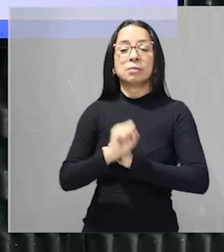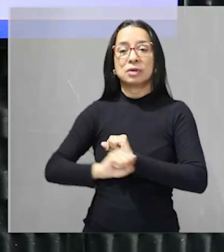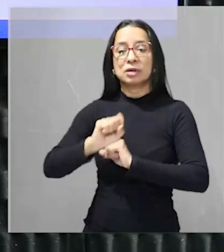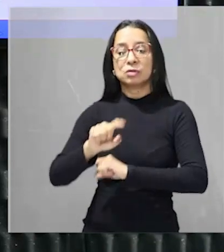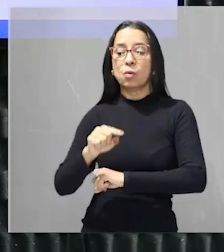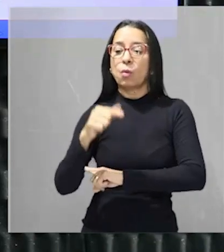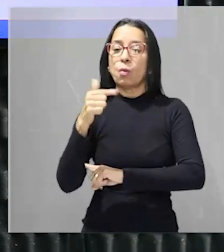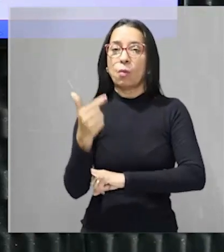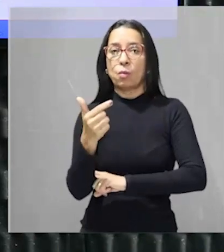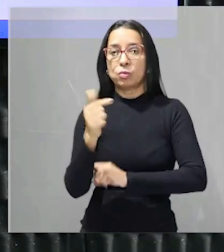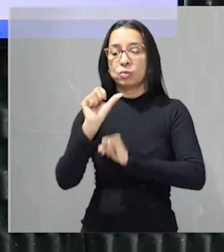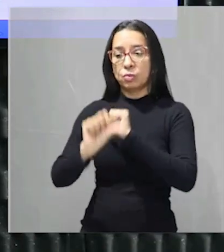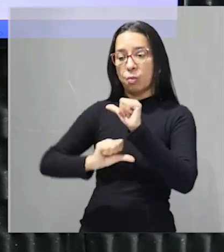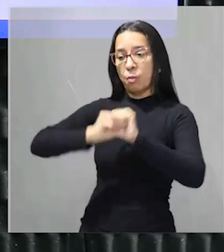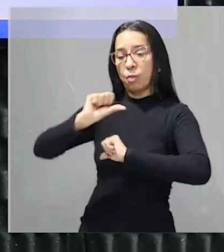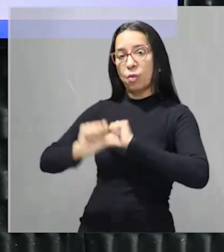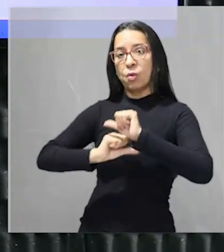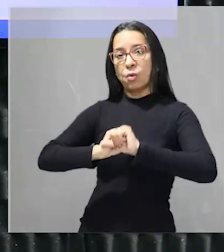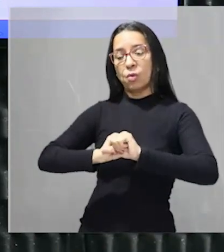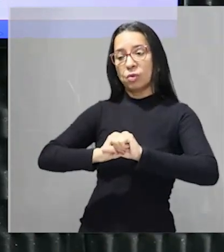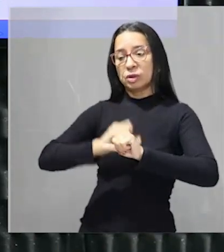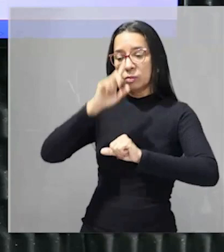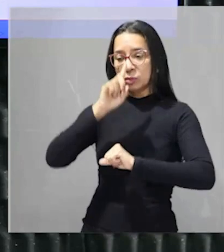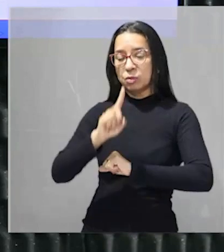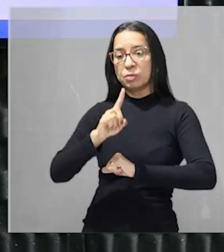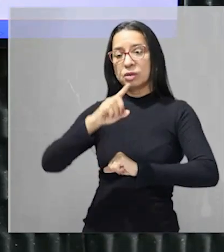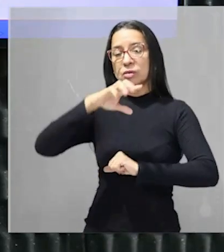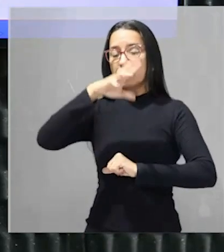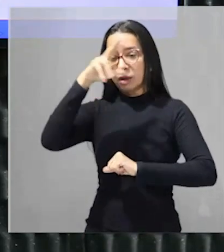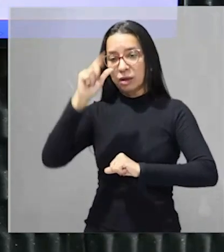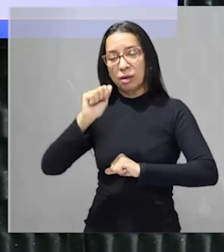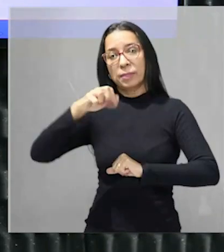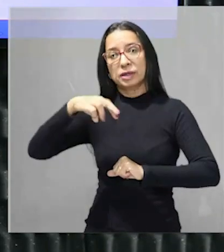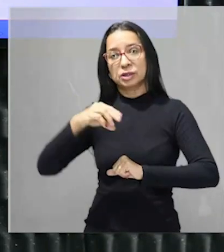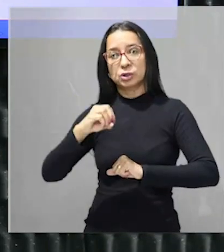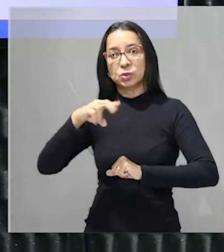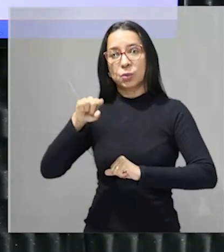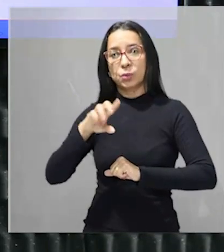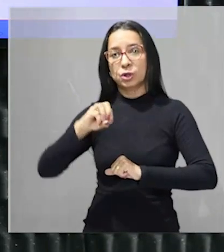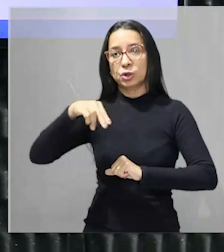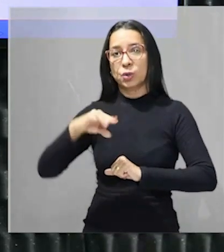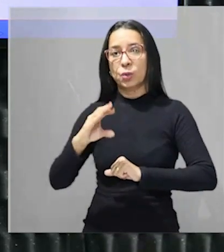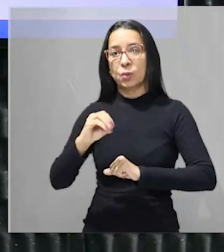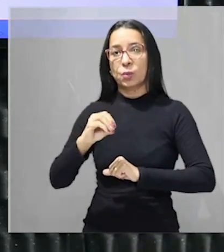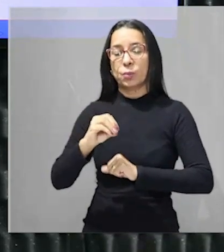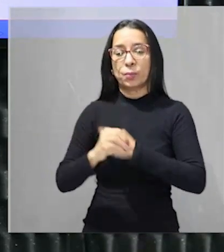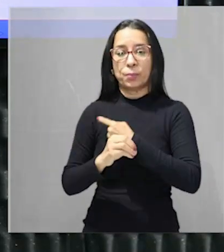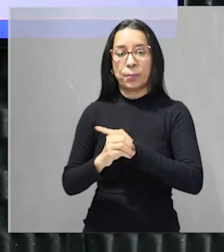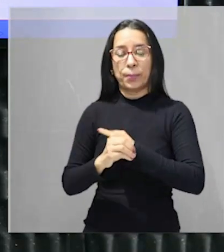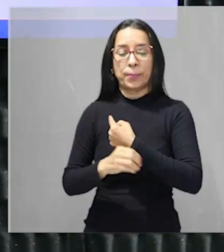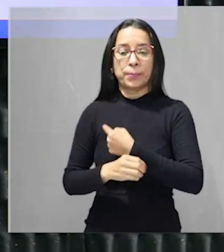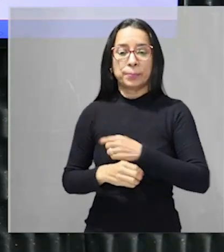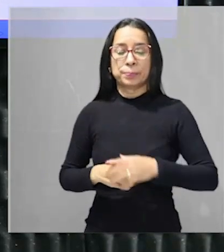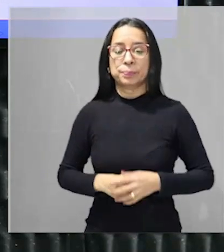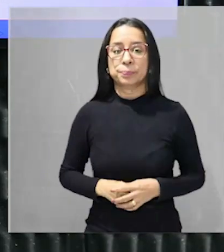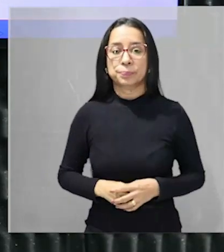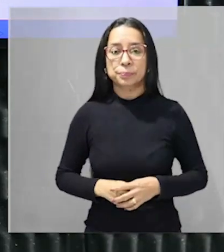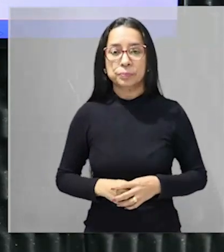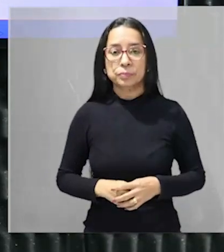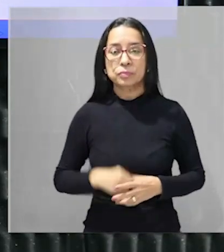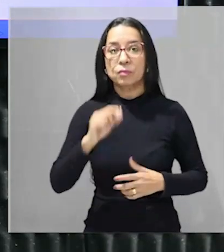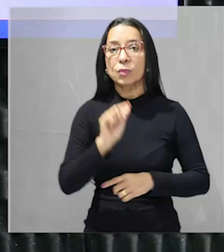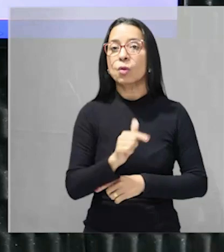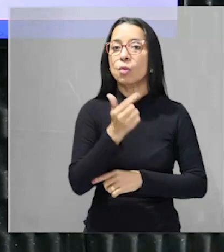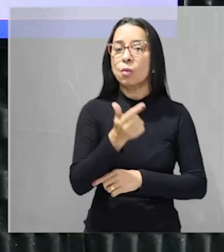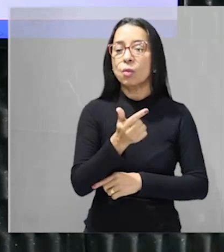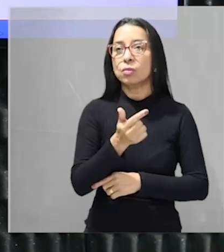para o domínio amazônico tá certo? por isso até que o nosso estado é considerado como estado do meio norte pois ele faz essa transição entre esses domínios e